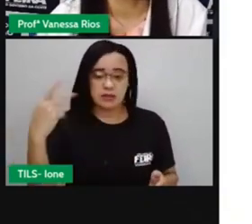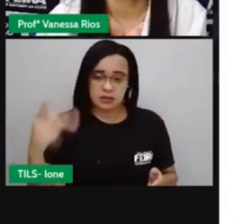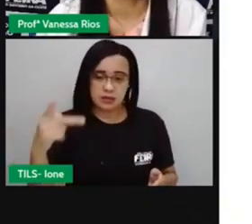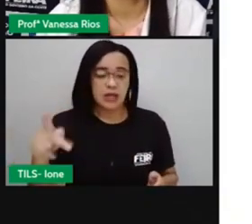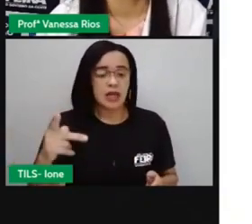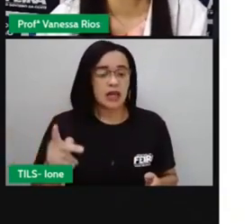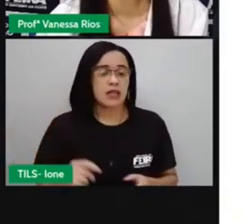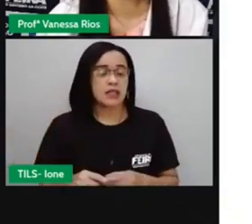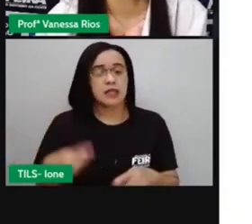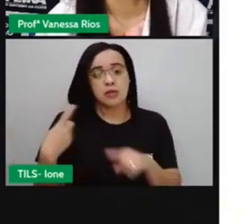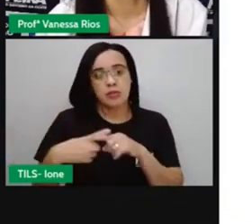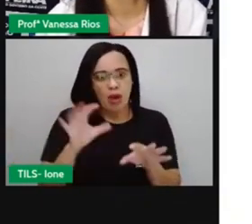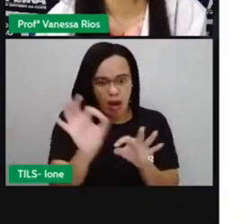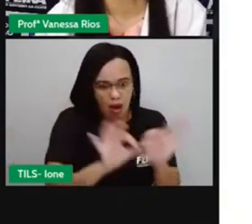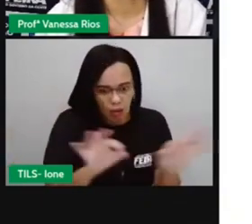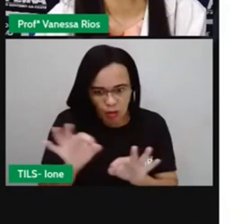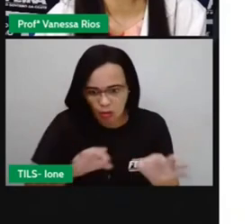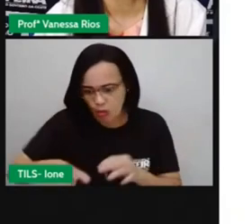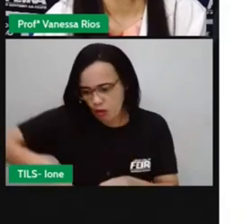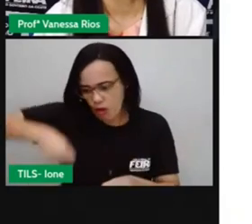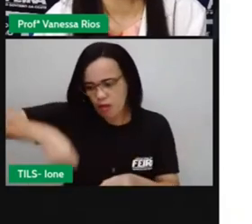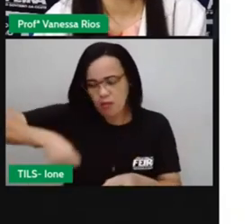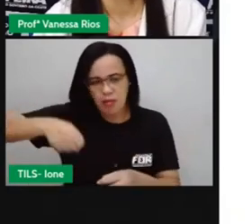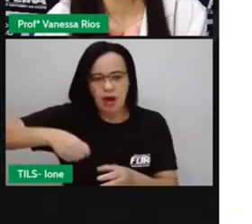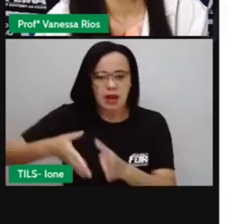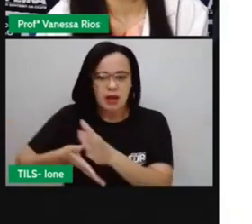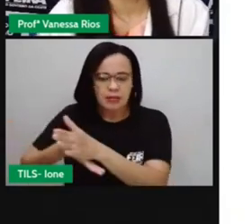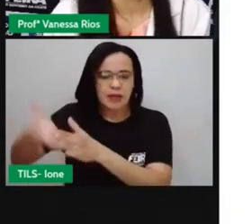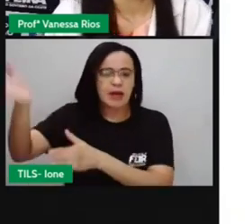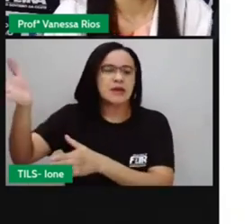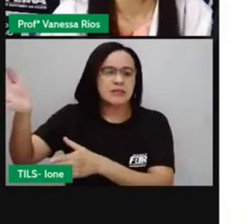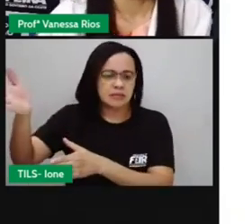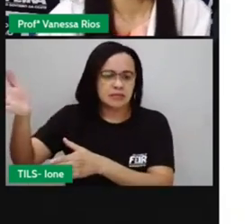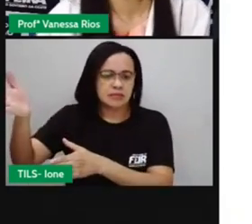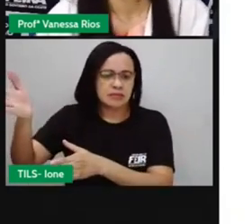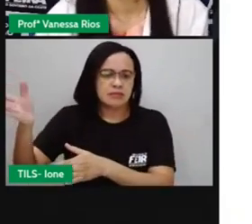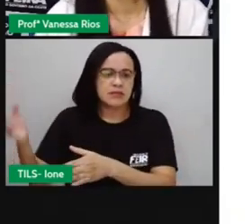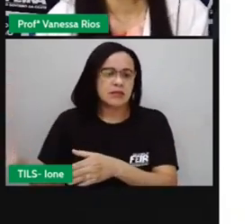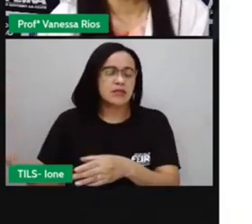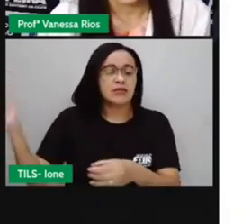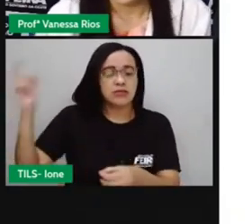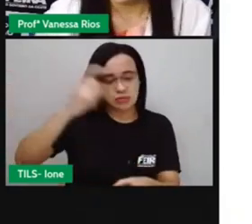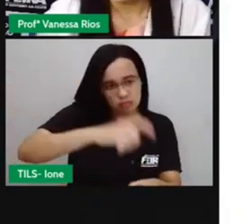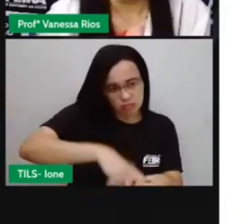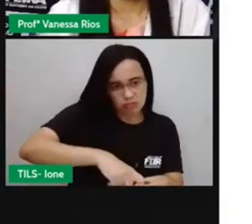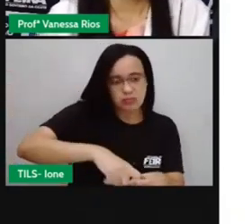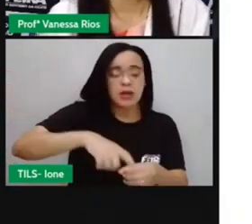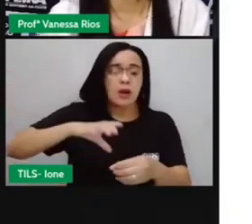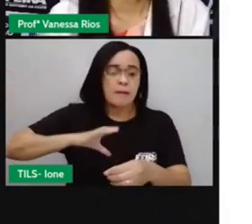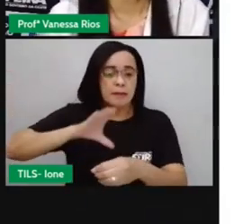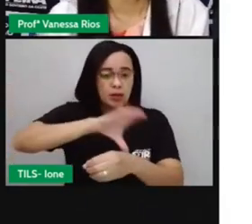seguinte, né, saíram do país para o seu exílio lá em Portugal.